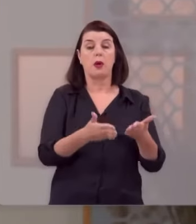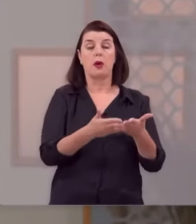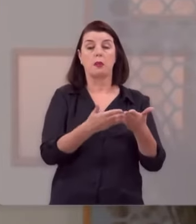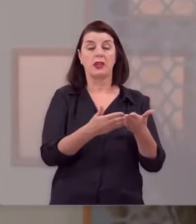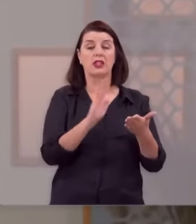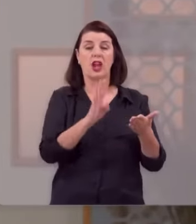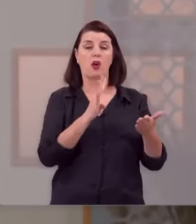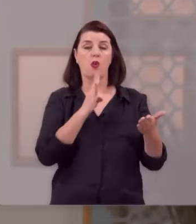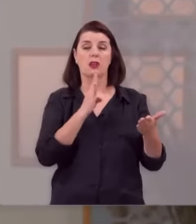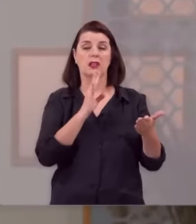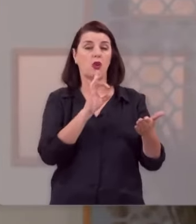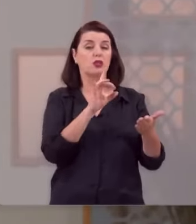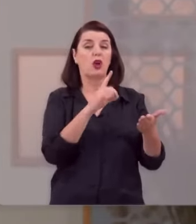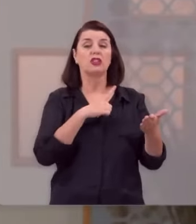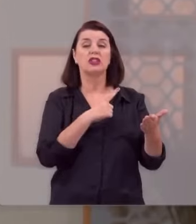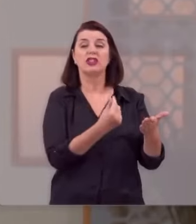dinheiro.